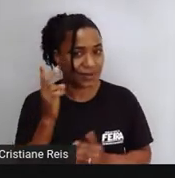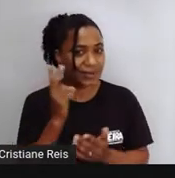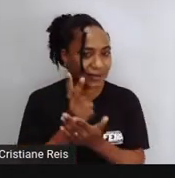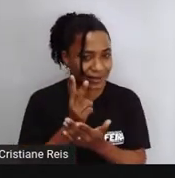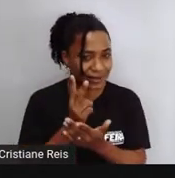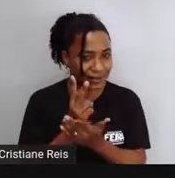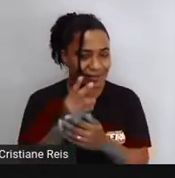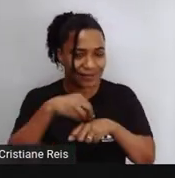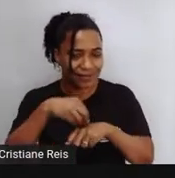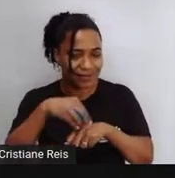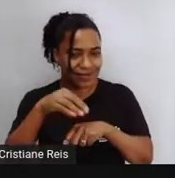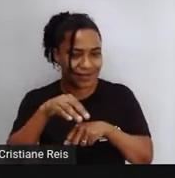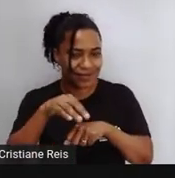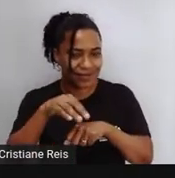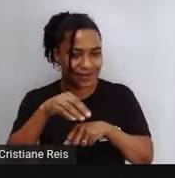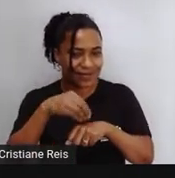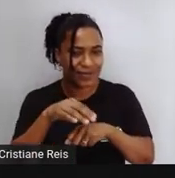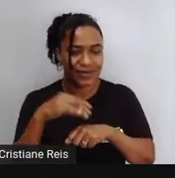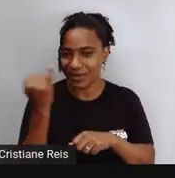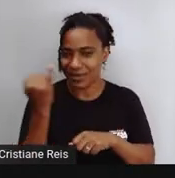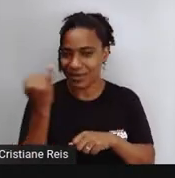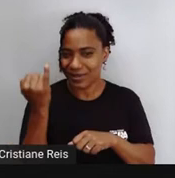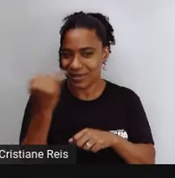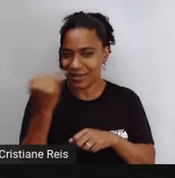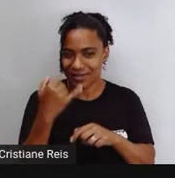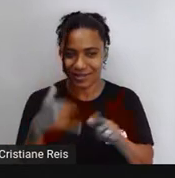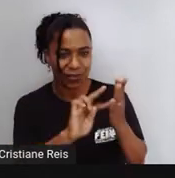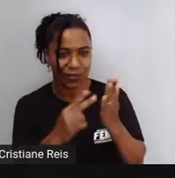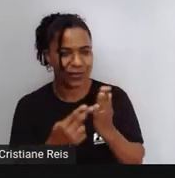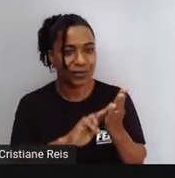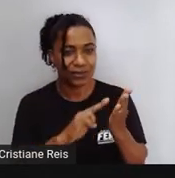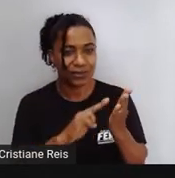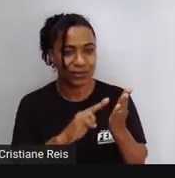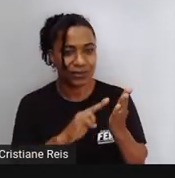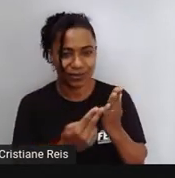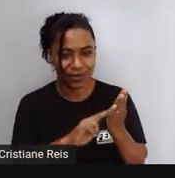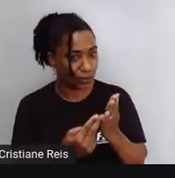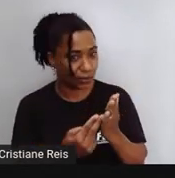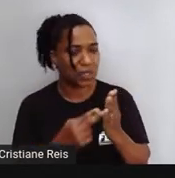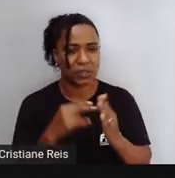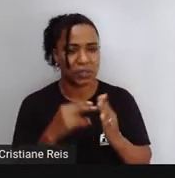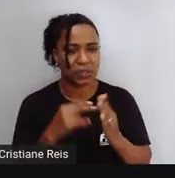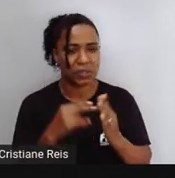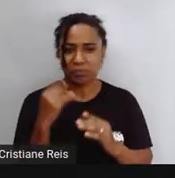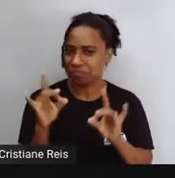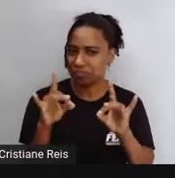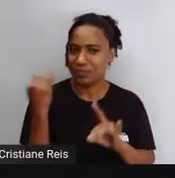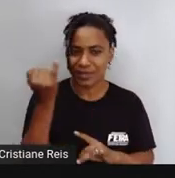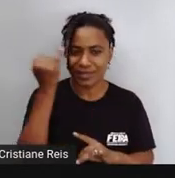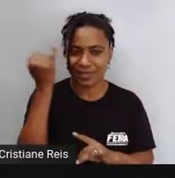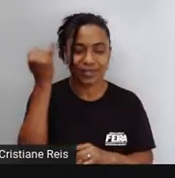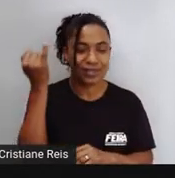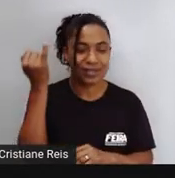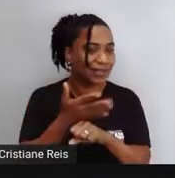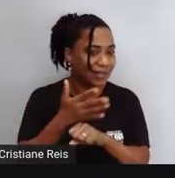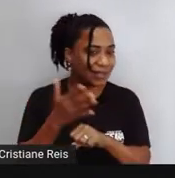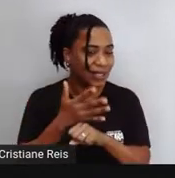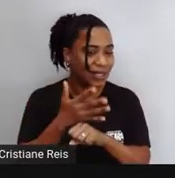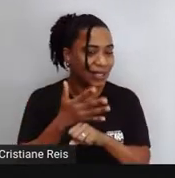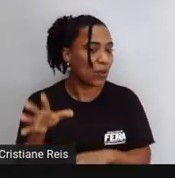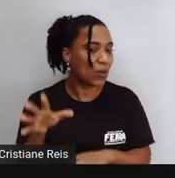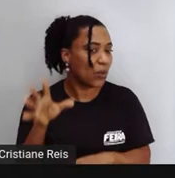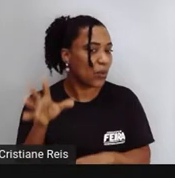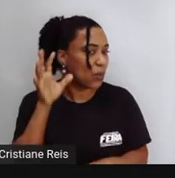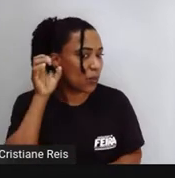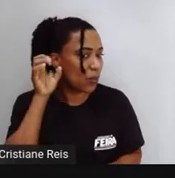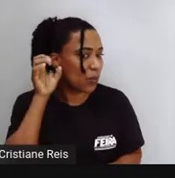dica da ferramenta Google Tradutor. Ela é uma excelente ferramenta para você praticar a sua habilidade